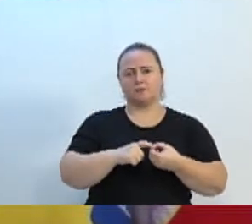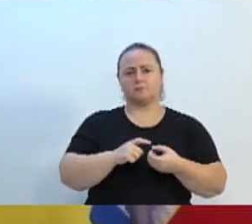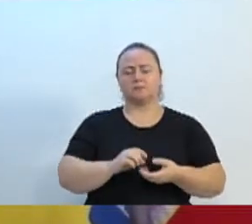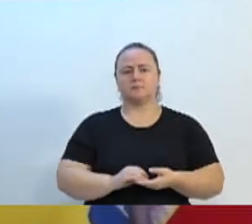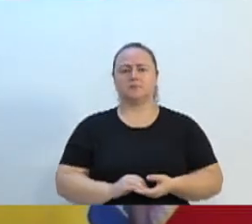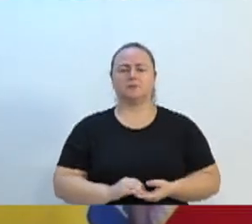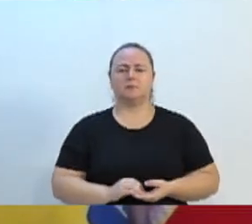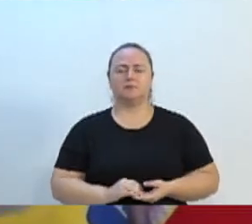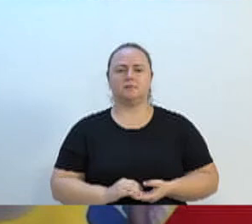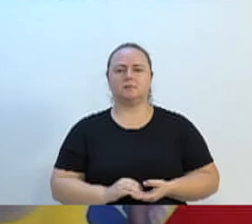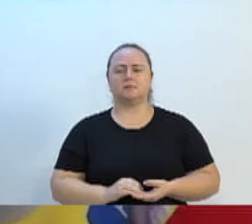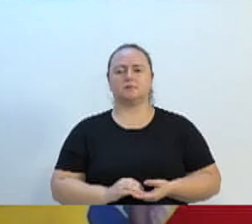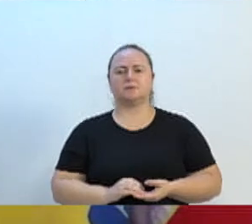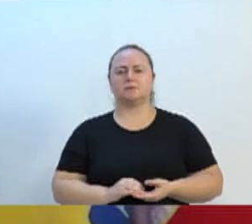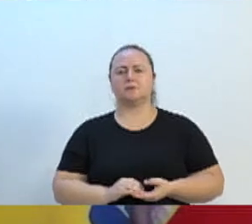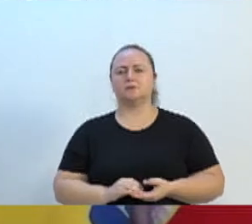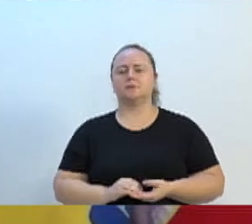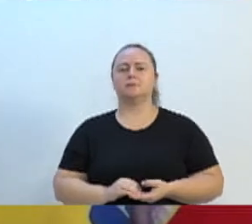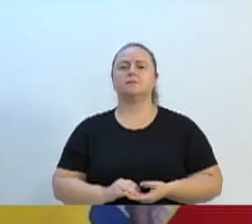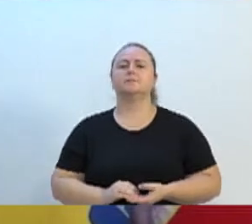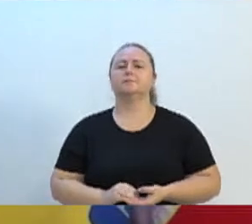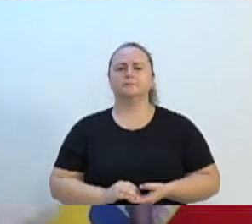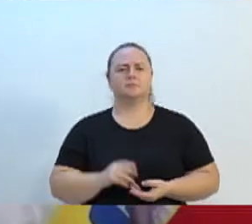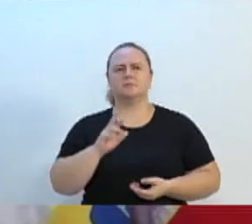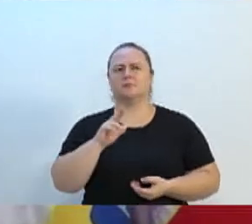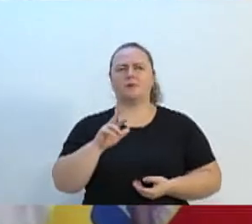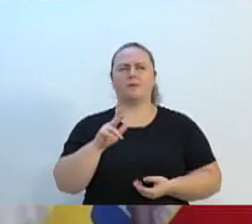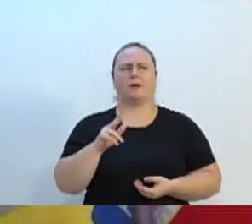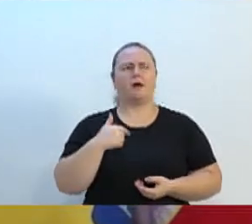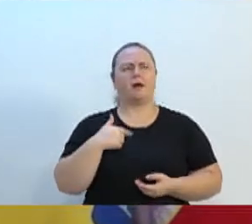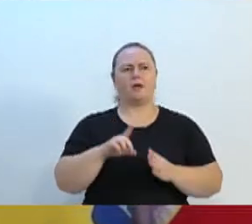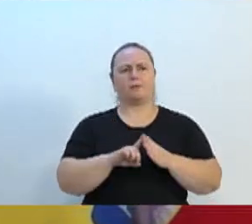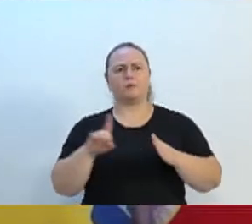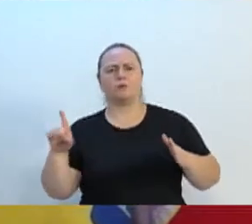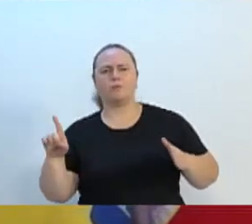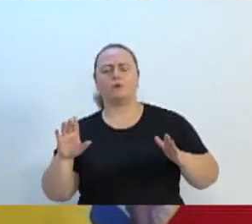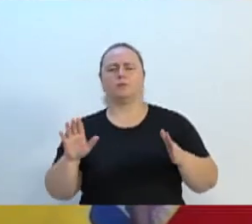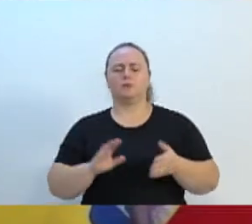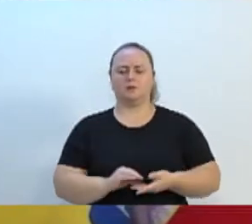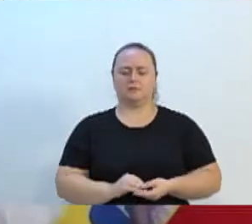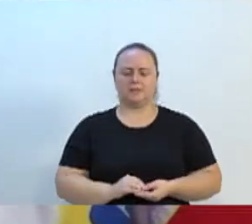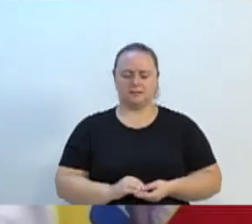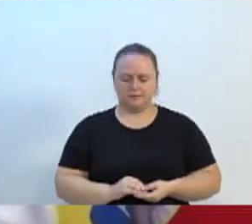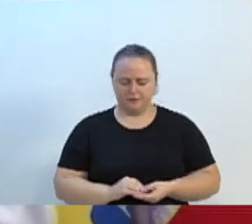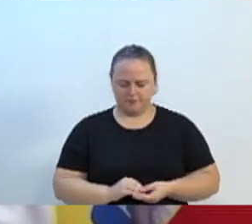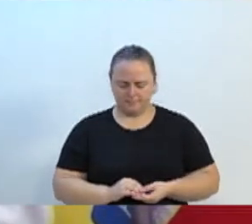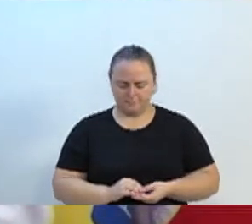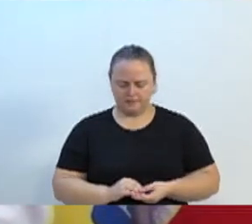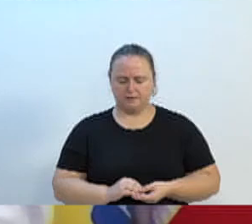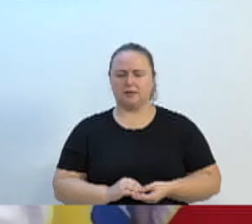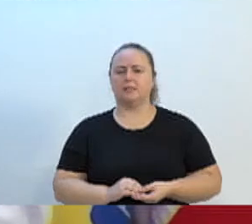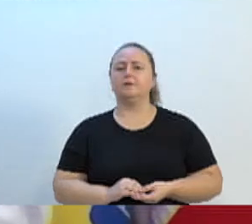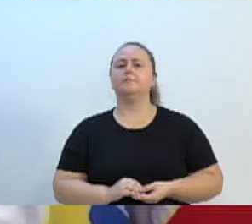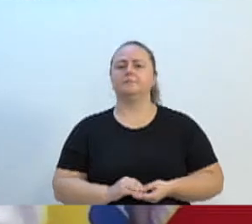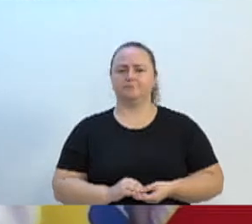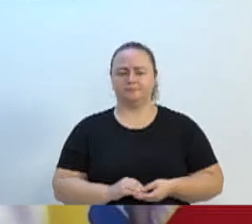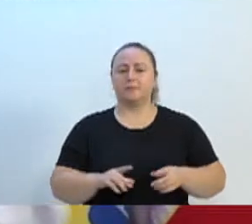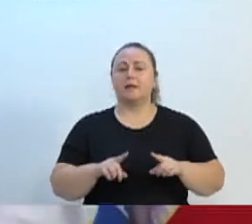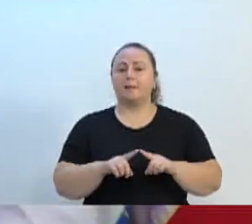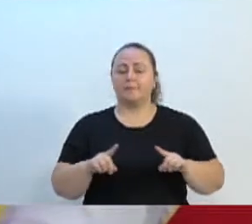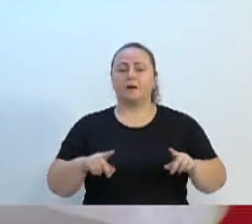gesto de não ter lembrado do ito, que o senhor quer ver o ito longe do senhor. Mas o povo sim. Esse o senhor tem que respeitar.